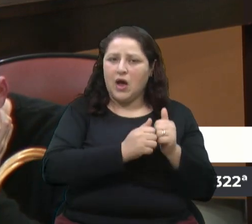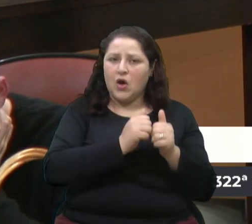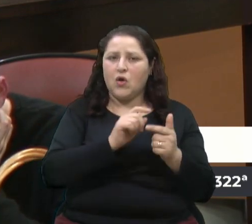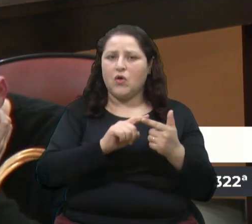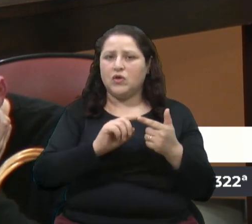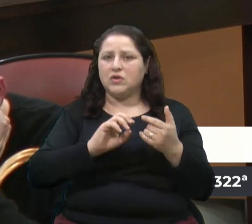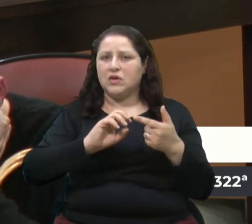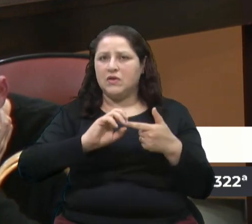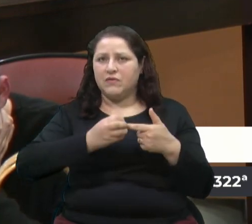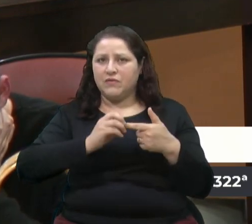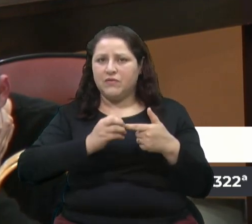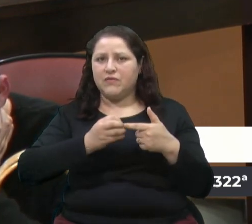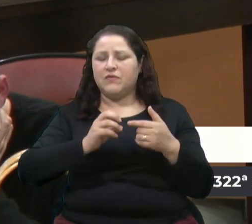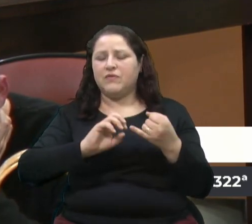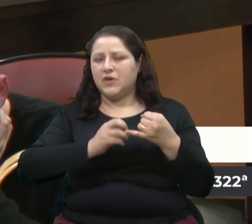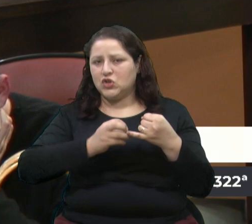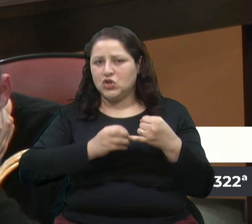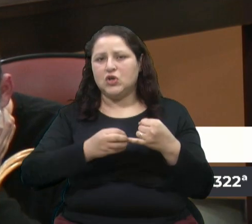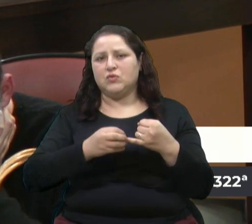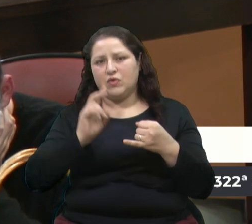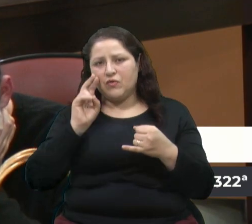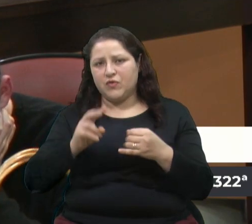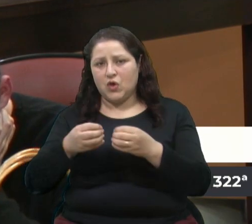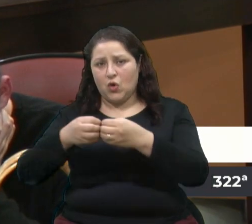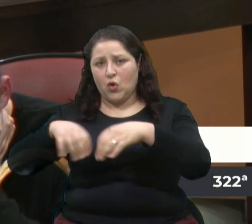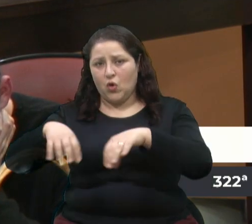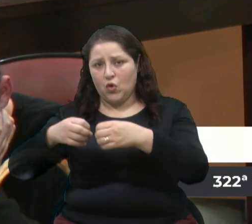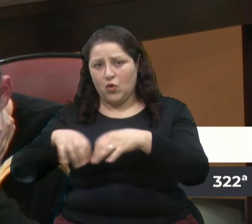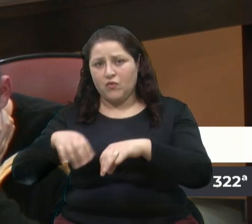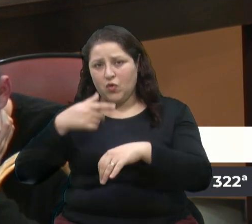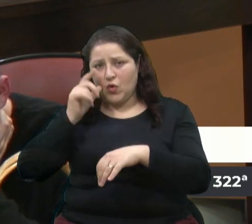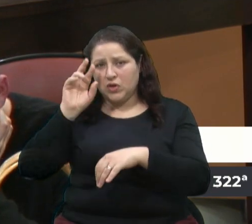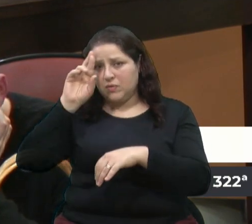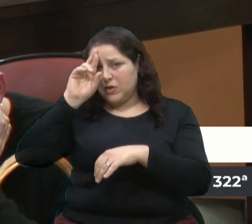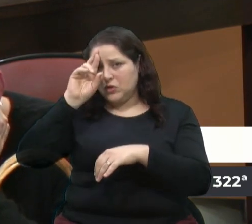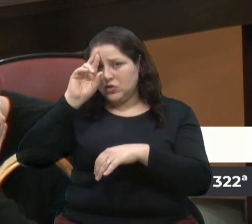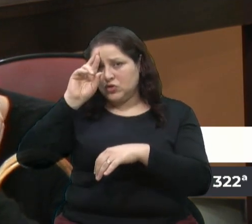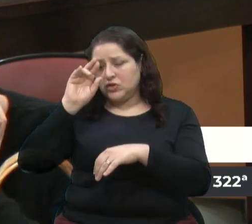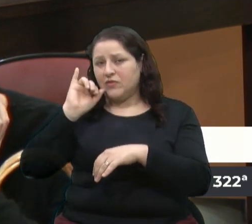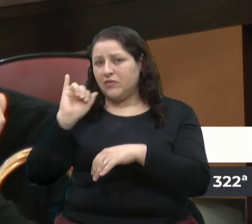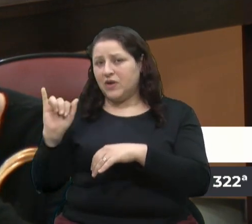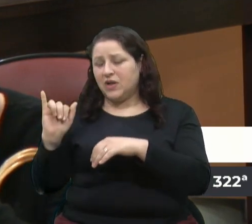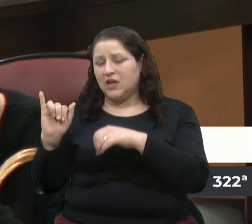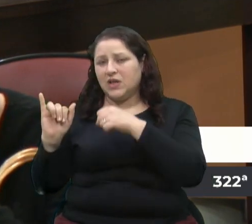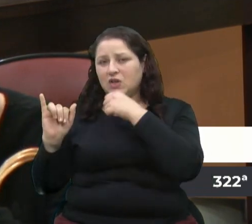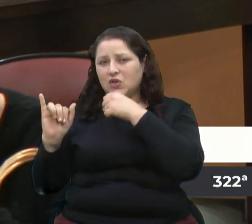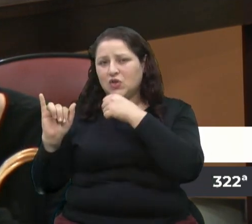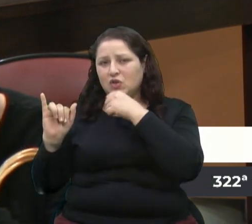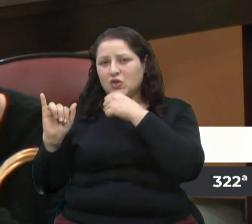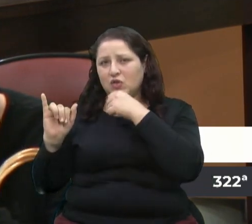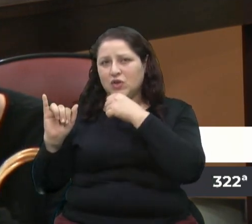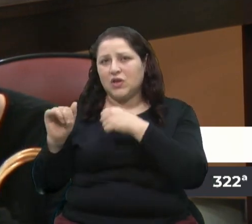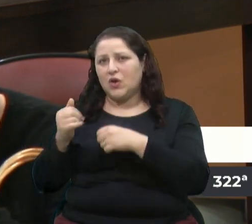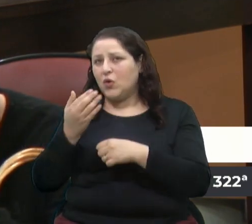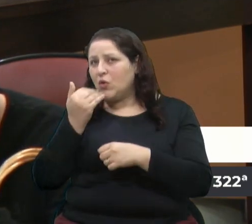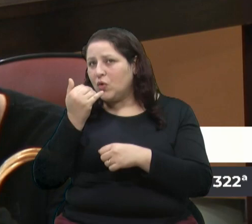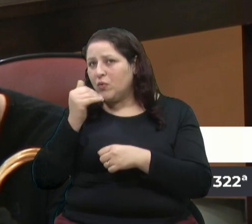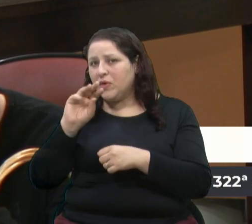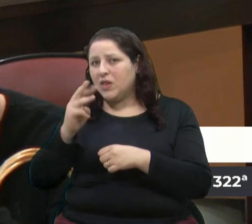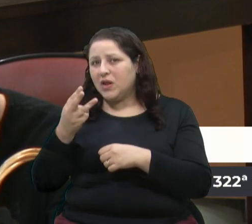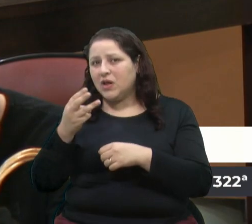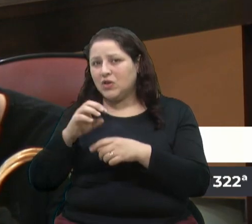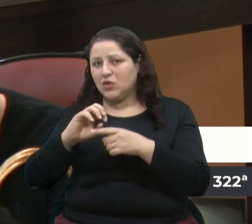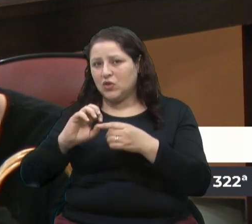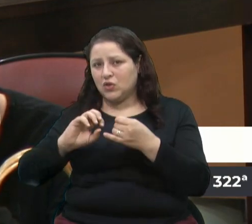vejo que o ovo ainda, ontem, ontem do meio-dia eu disse para a nona que eu não ia para cá, enfim, comi 3 ovos, ainda está bom.